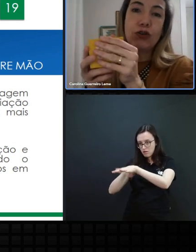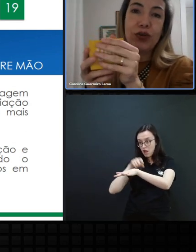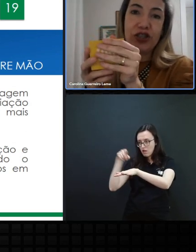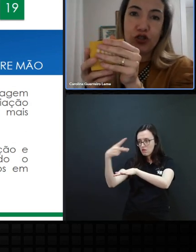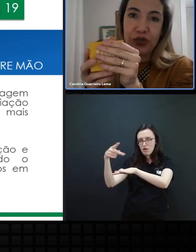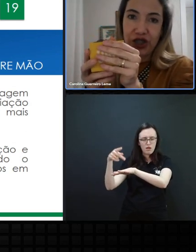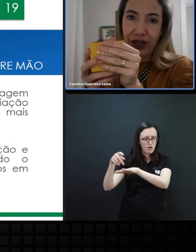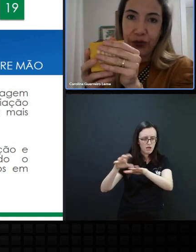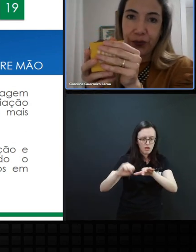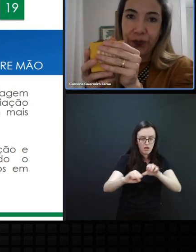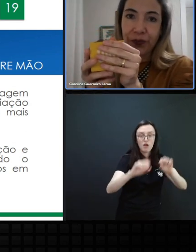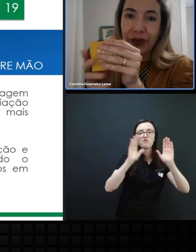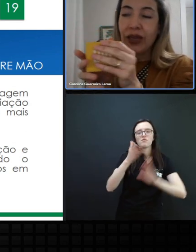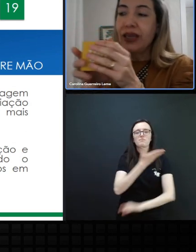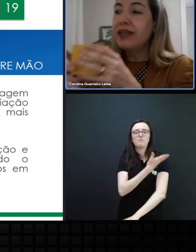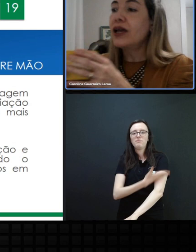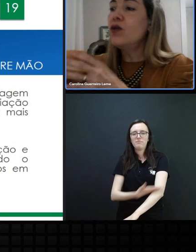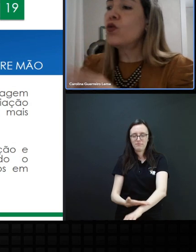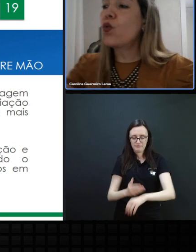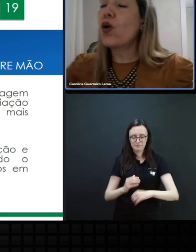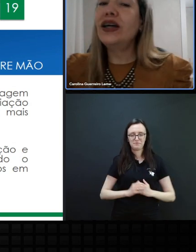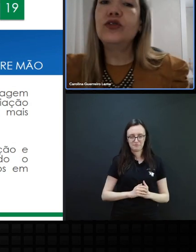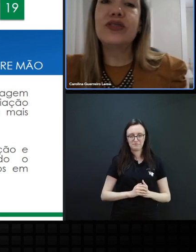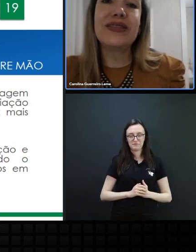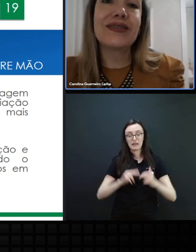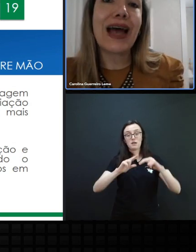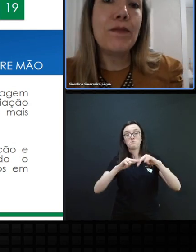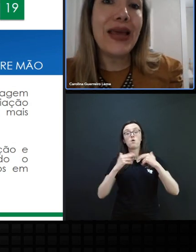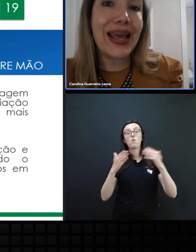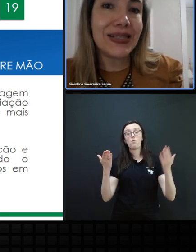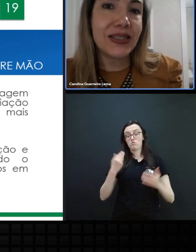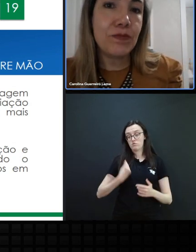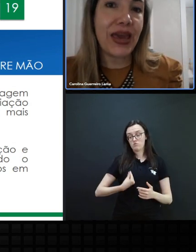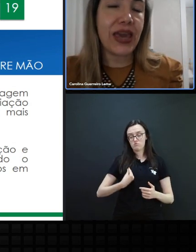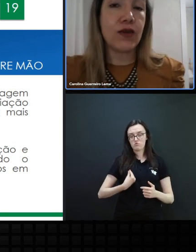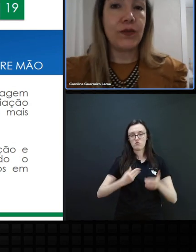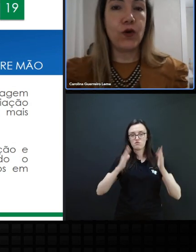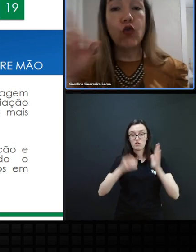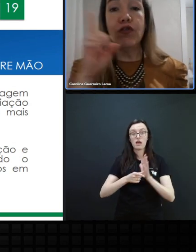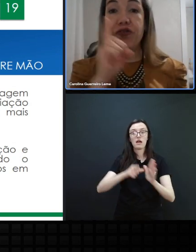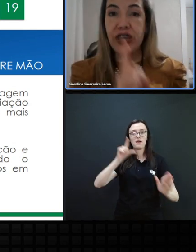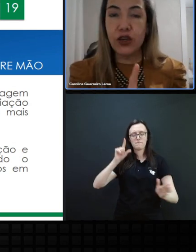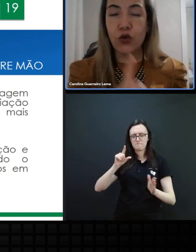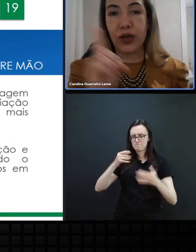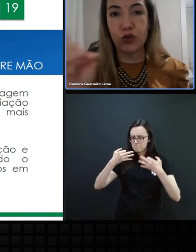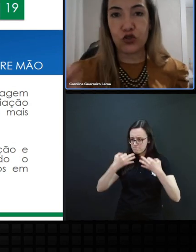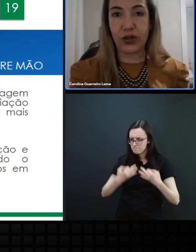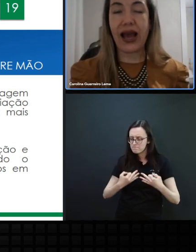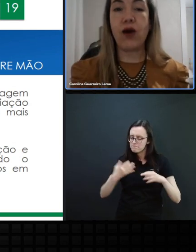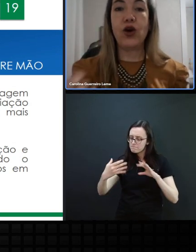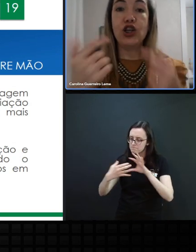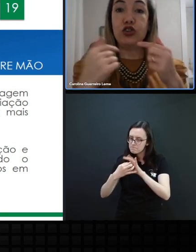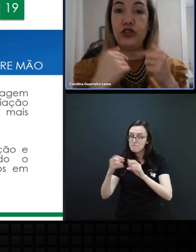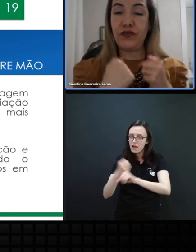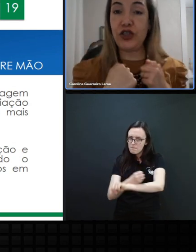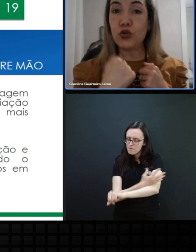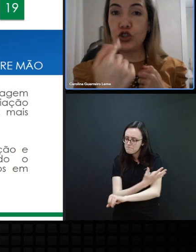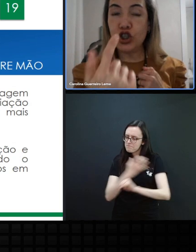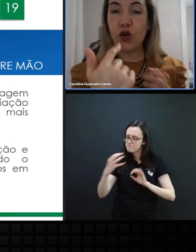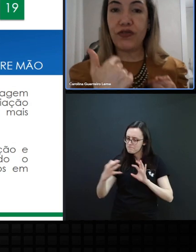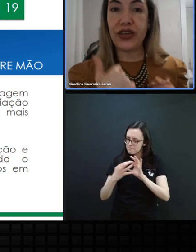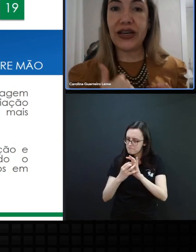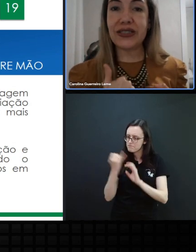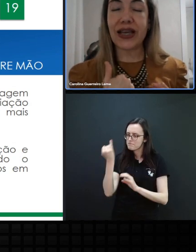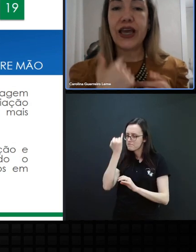familiarizada com este objeto. Então, quando se estabelece bem o vínculo emocional, de